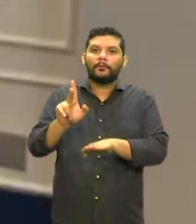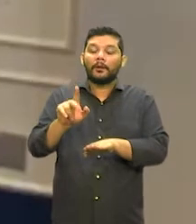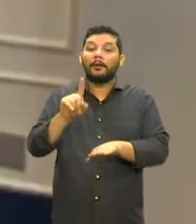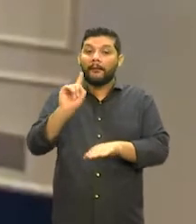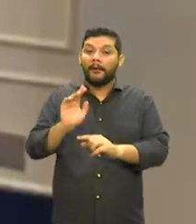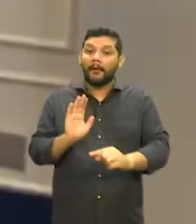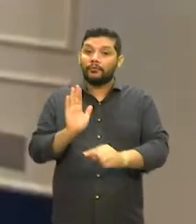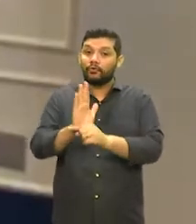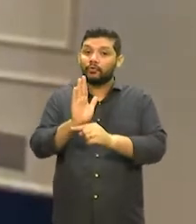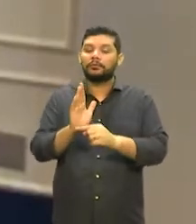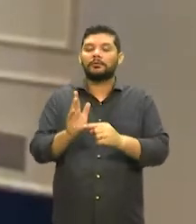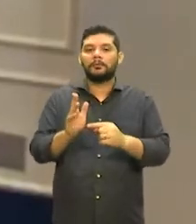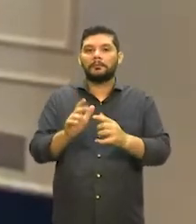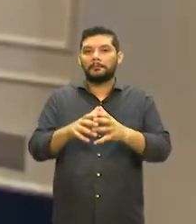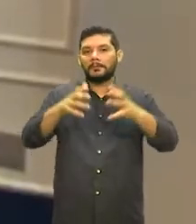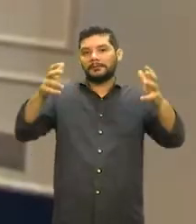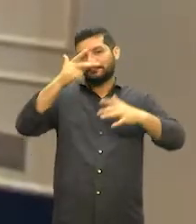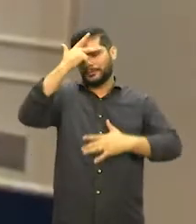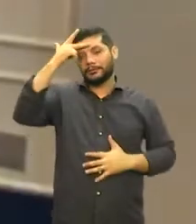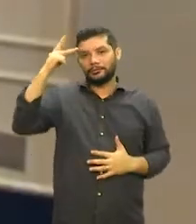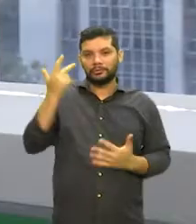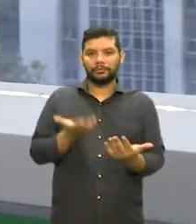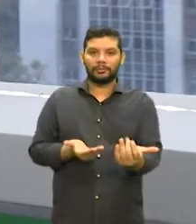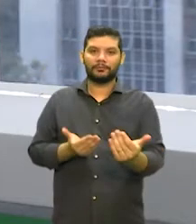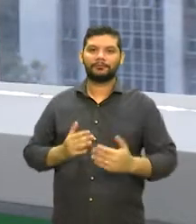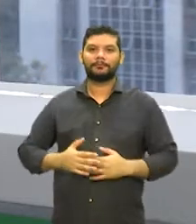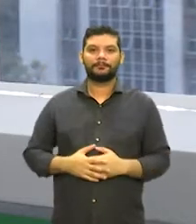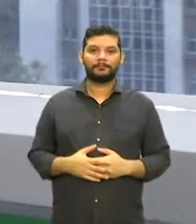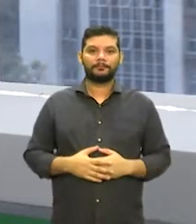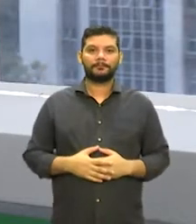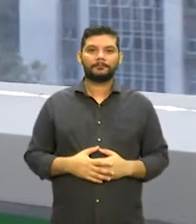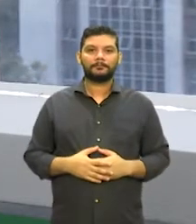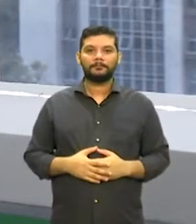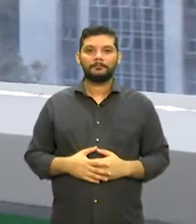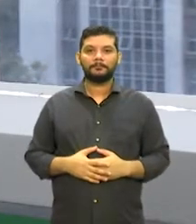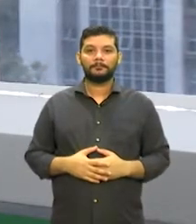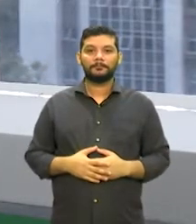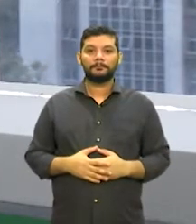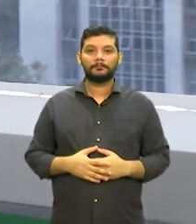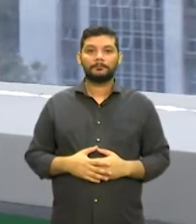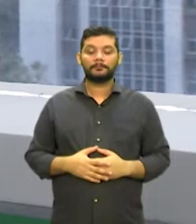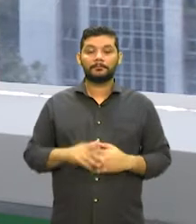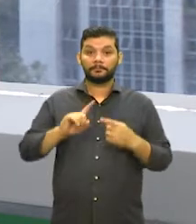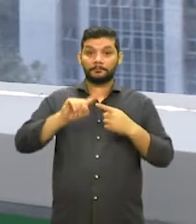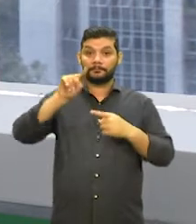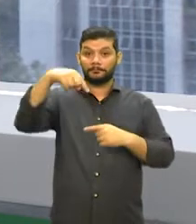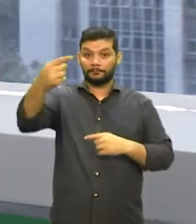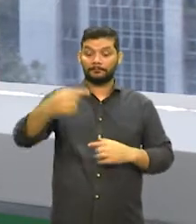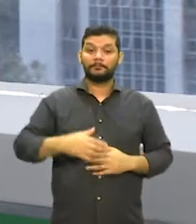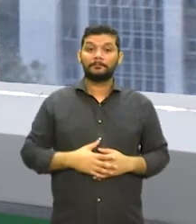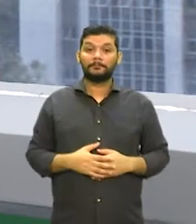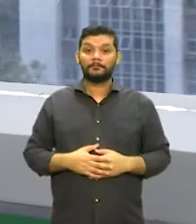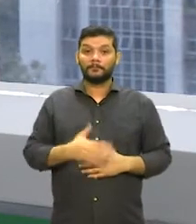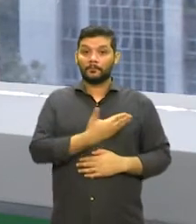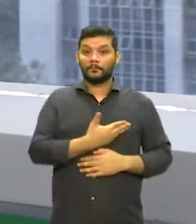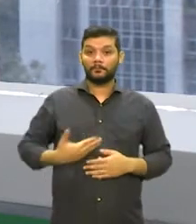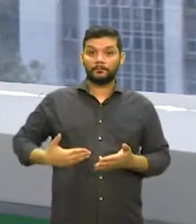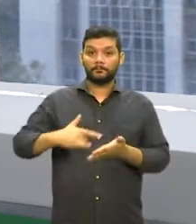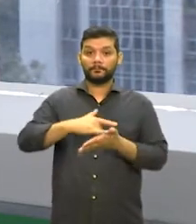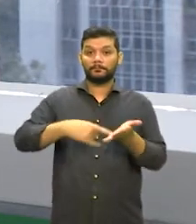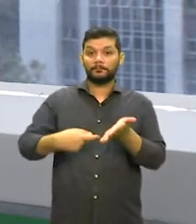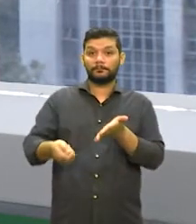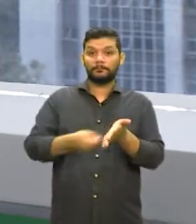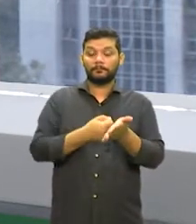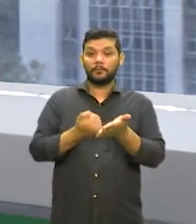poder chegar em mais pessoas e mais jovens que estão precisando. Veja no próximo bloco, o governo do estado assina contrato para a compra